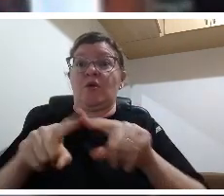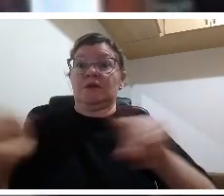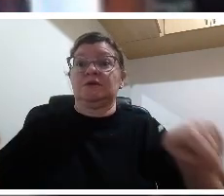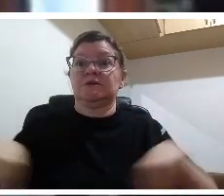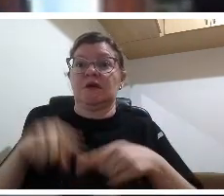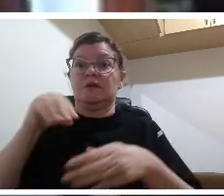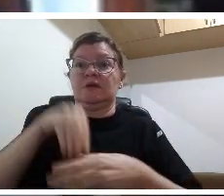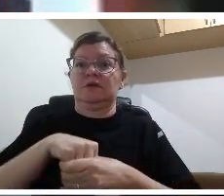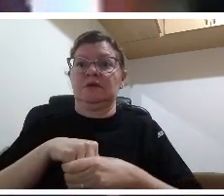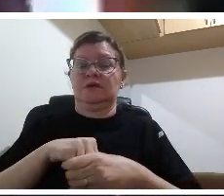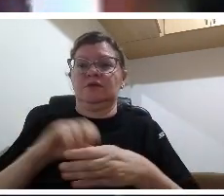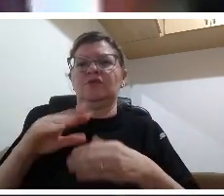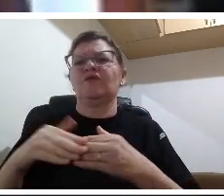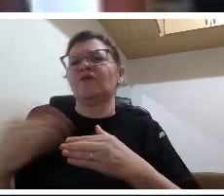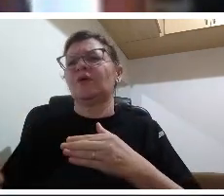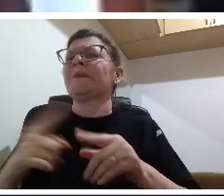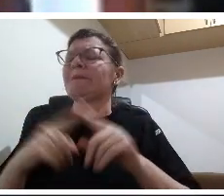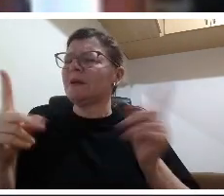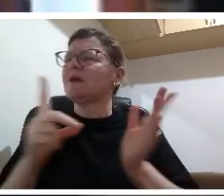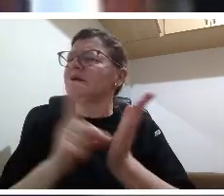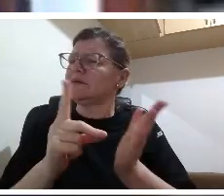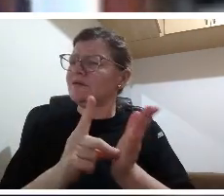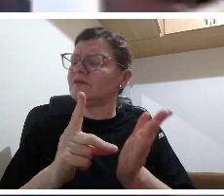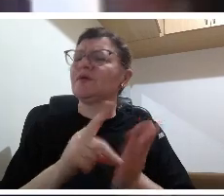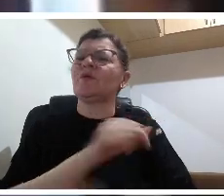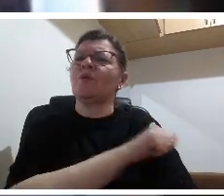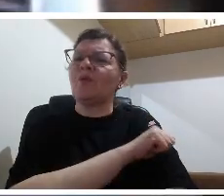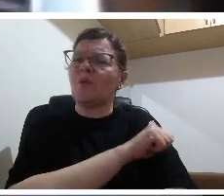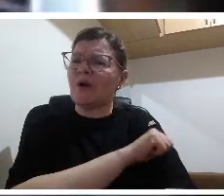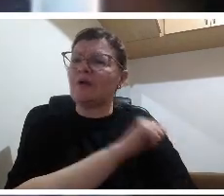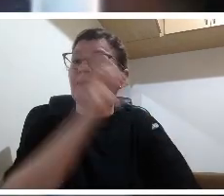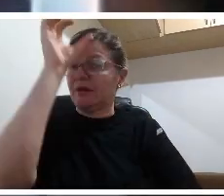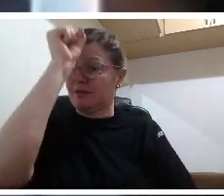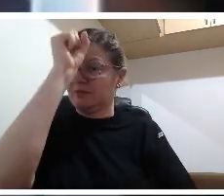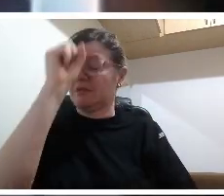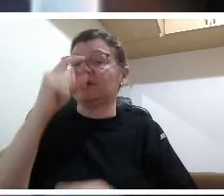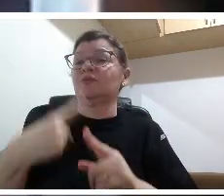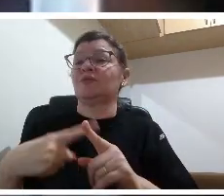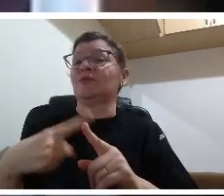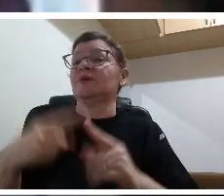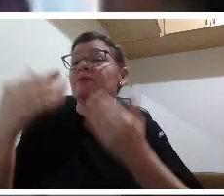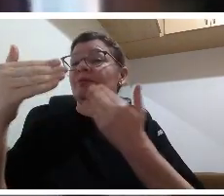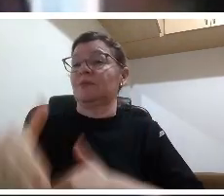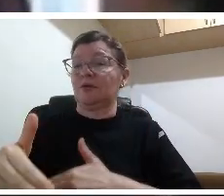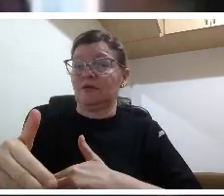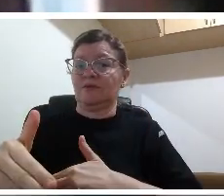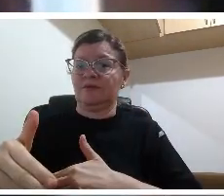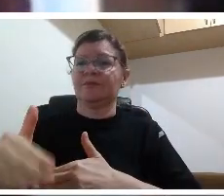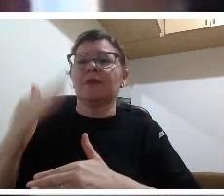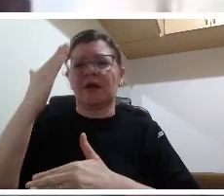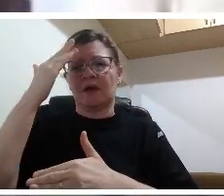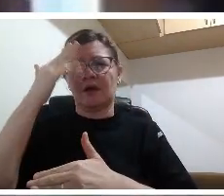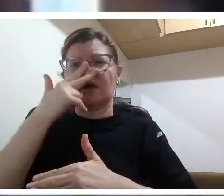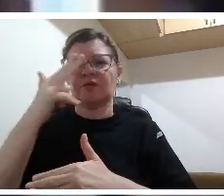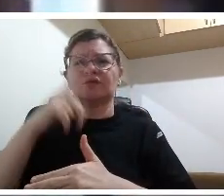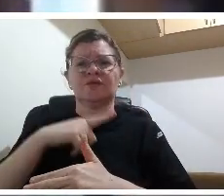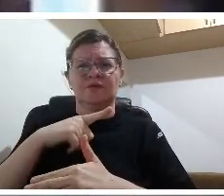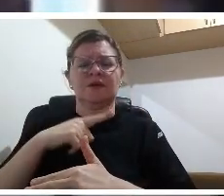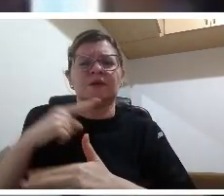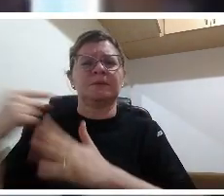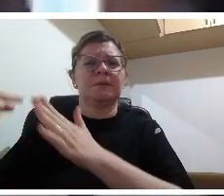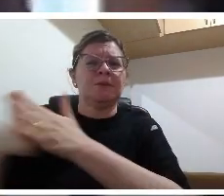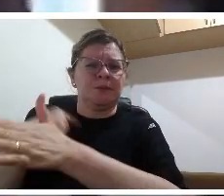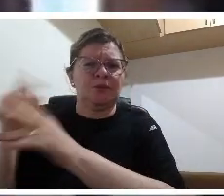tema o aluno aprende para fazer prova mas nós temos que ser capazes pela pedagogia histórica crítica mostrar que a